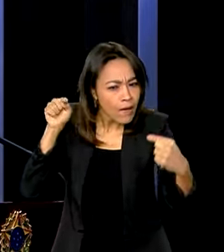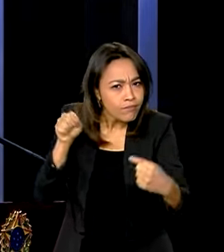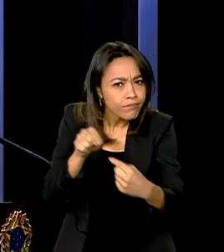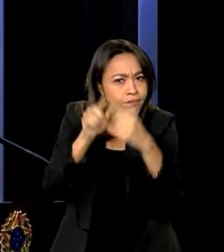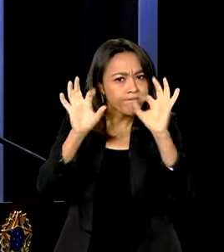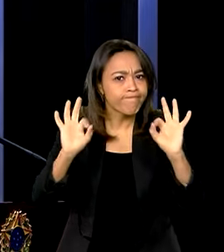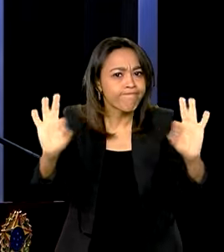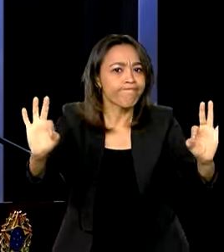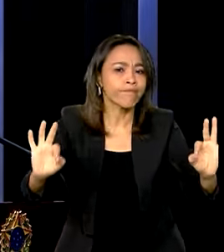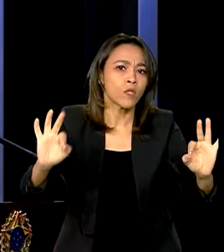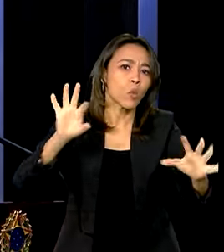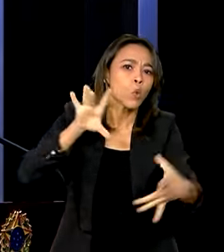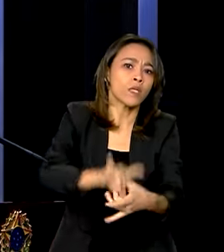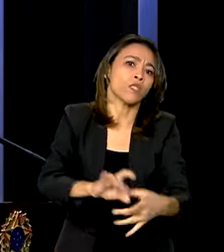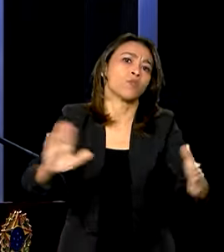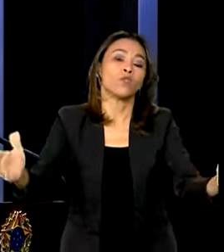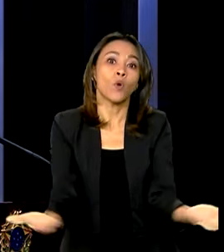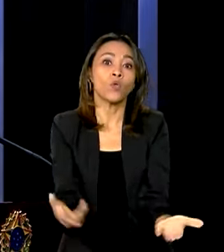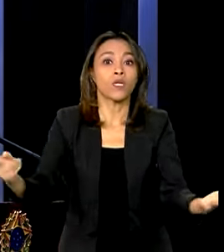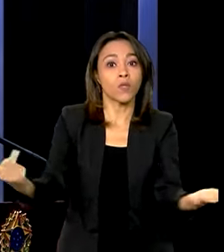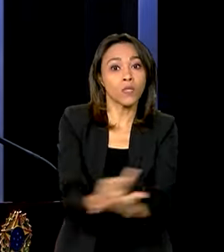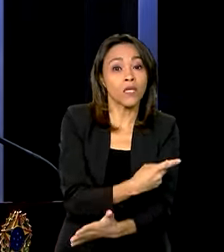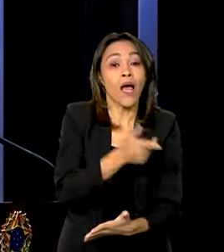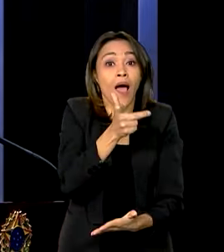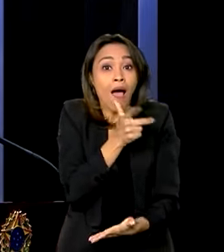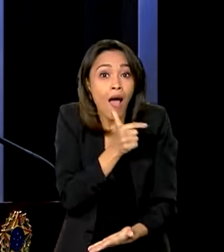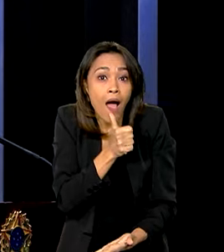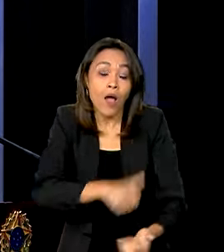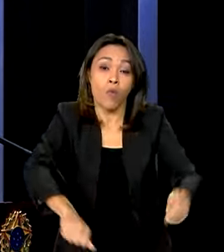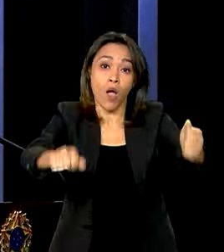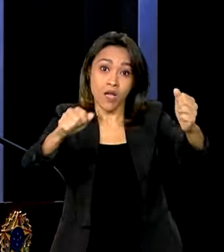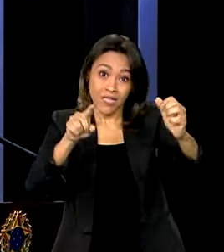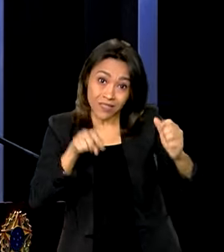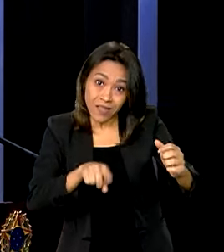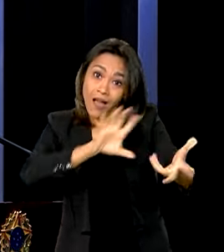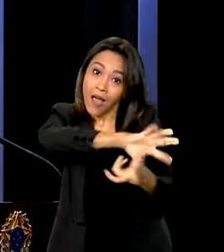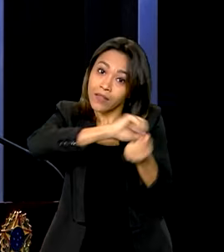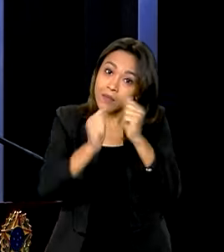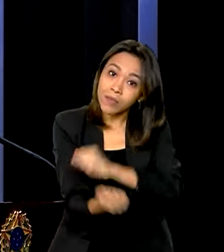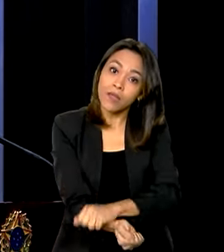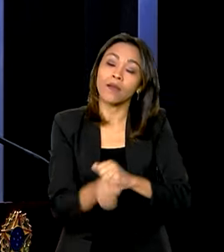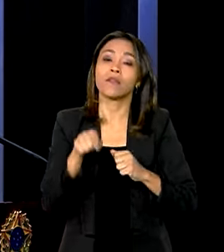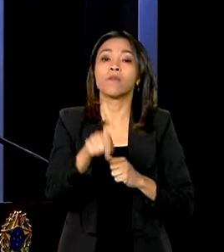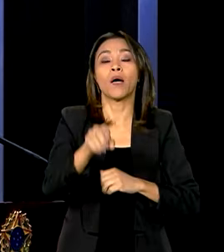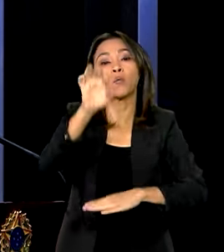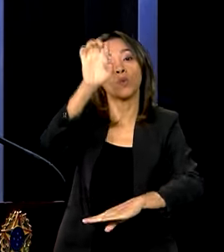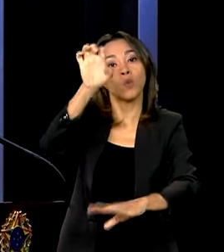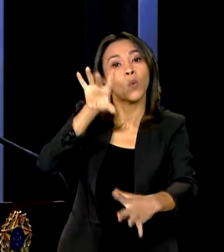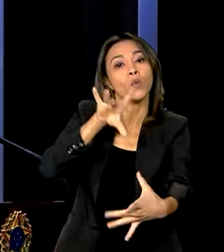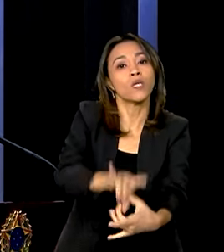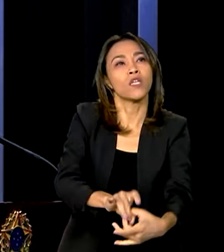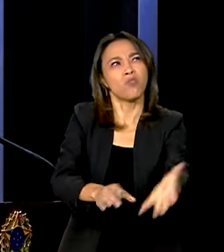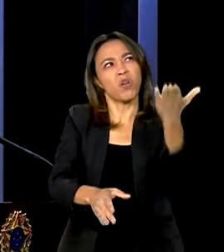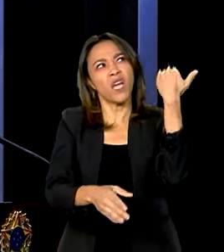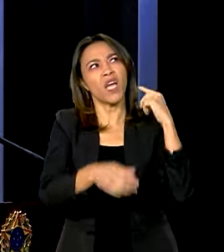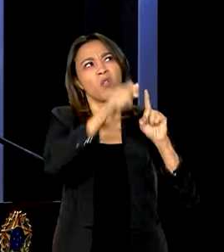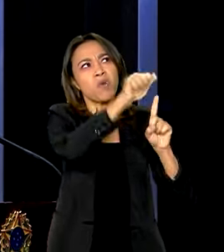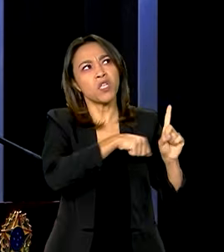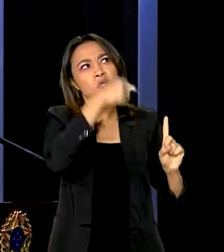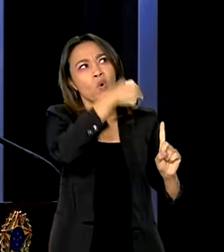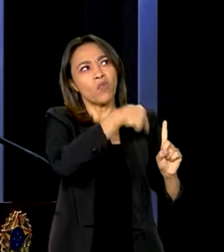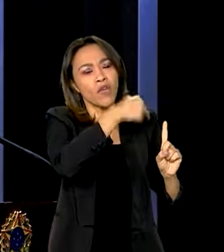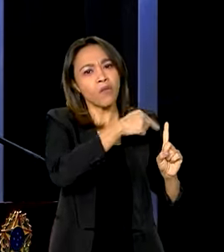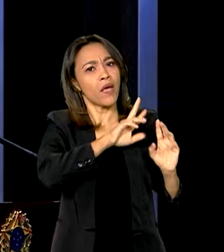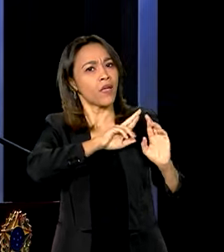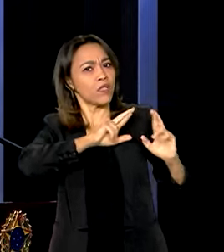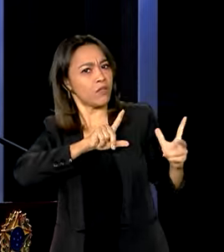vivendo hoje. Se a quantidade de água, se ela está adaptada para aquela realidade que foi apresentada lá, porque em novembro o retrato era